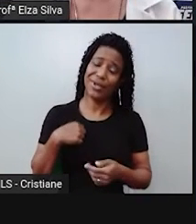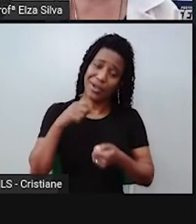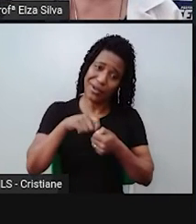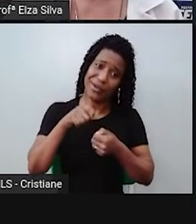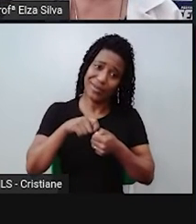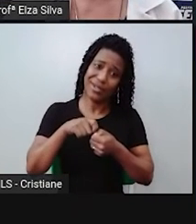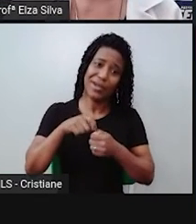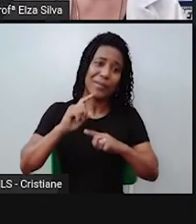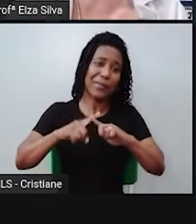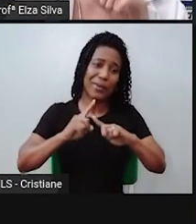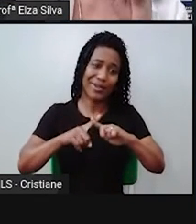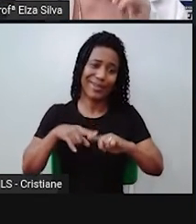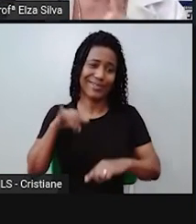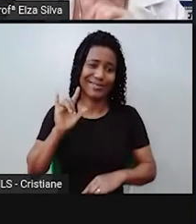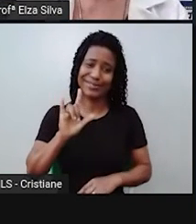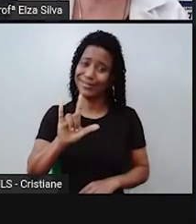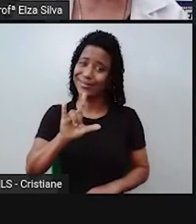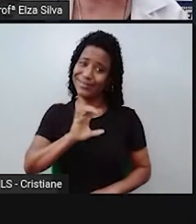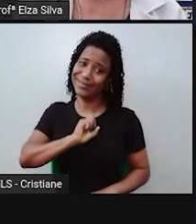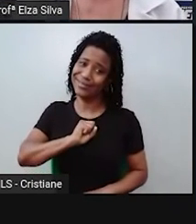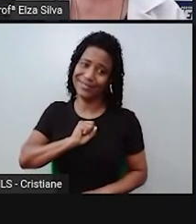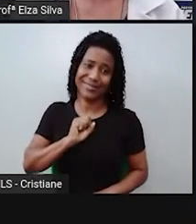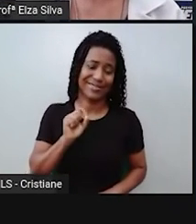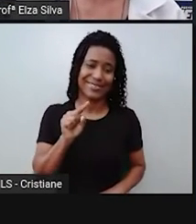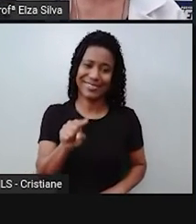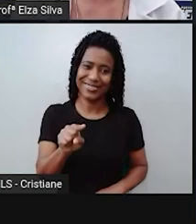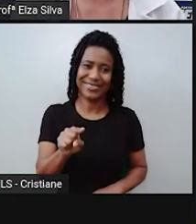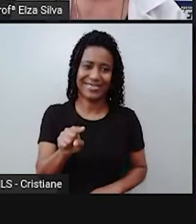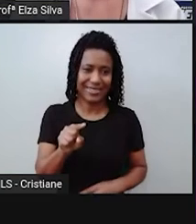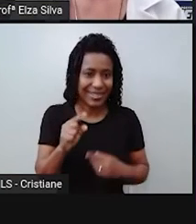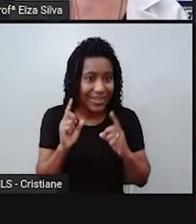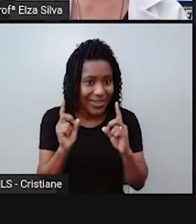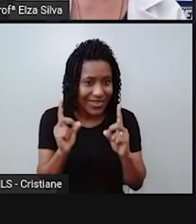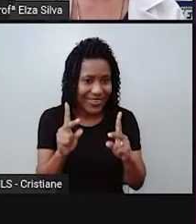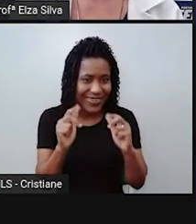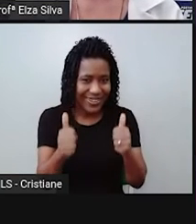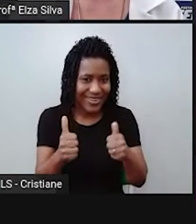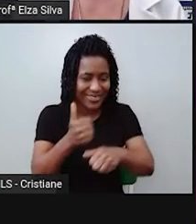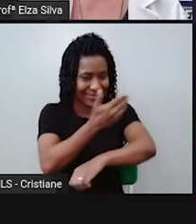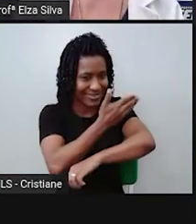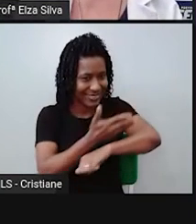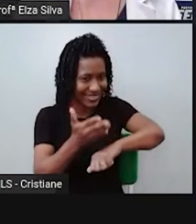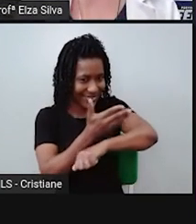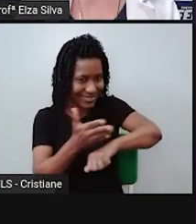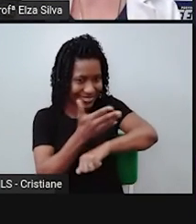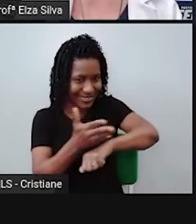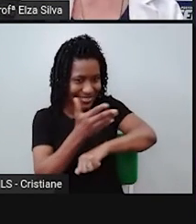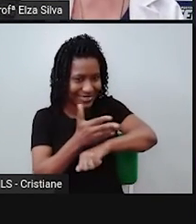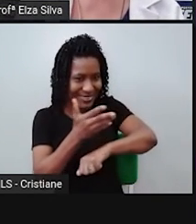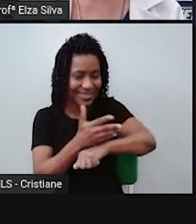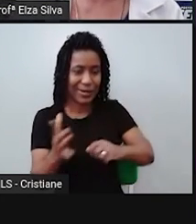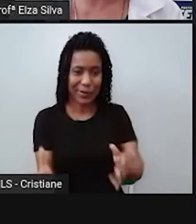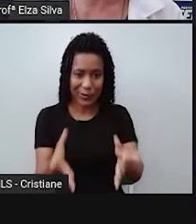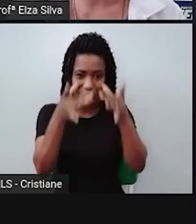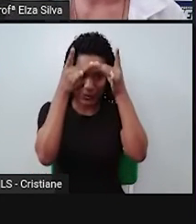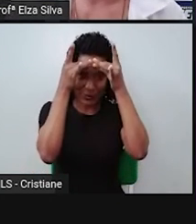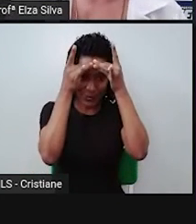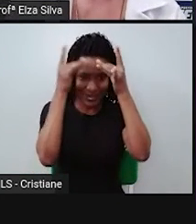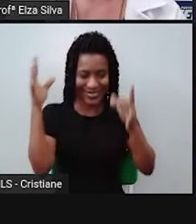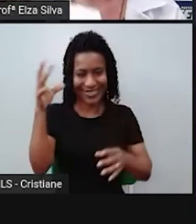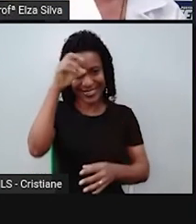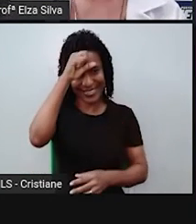Ok, students? Mas vamos praticar um pouquinho mais para dominarmos este assunto através